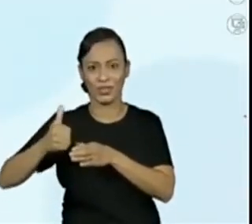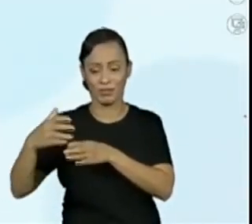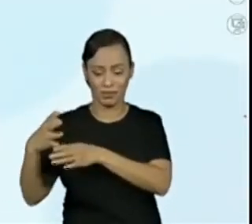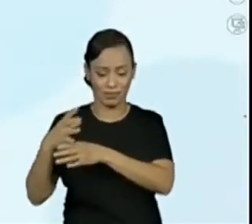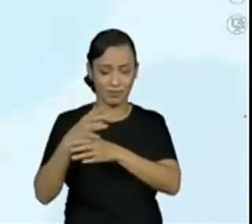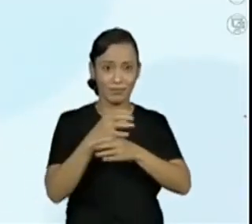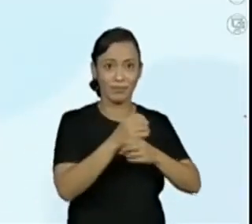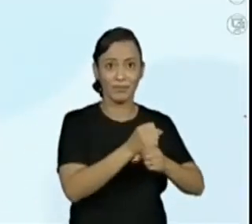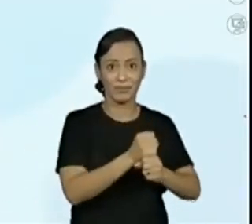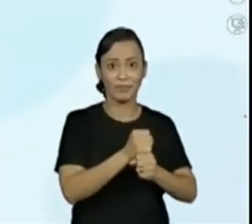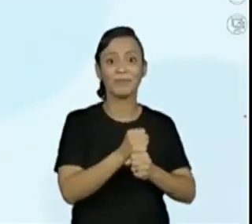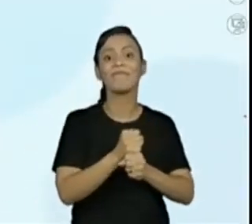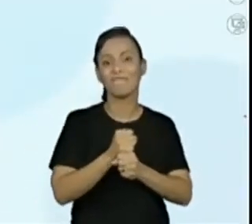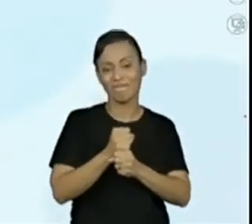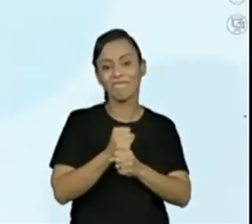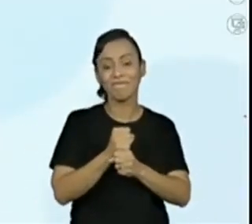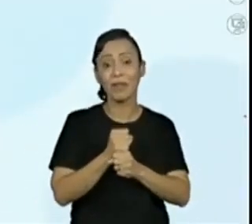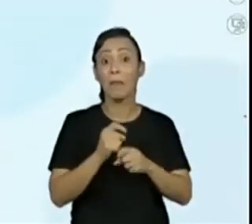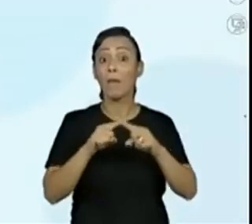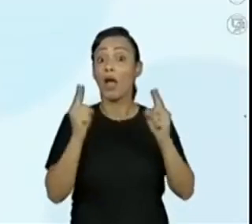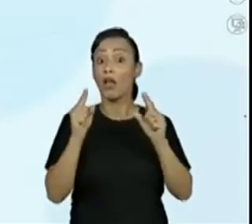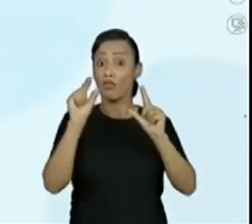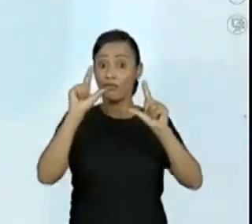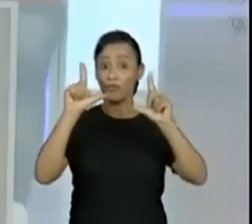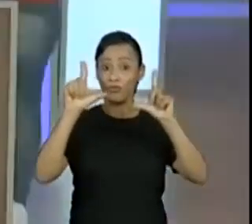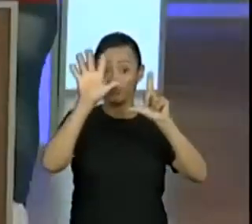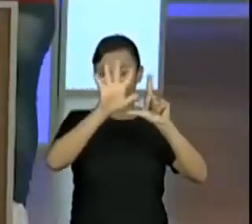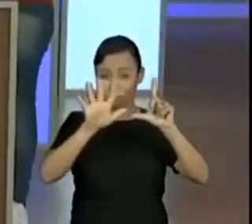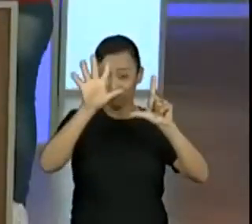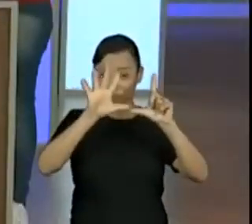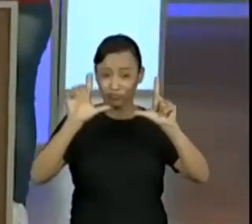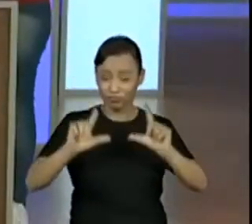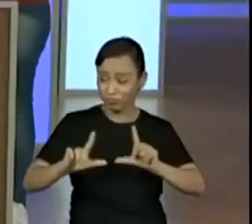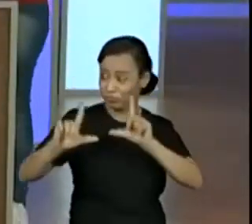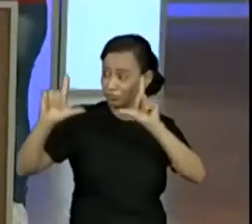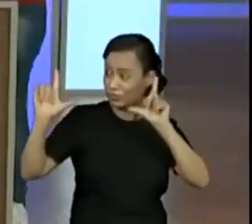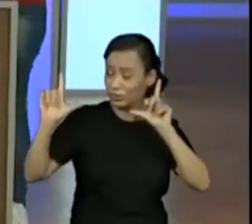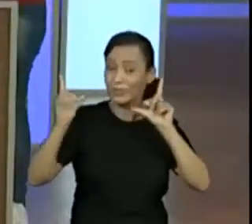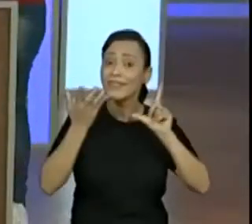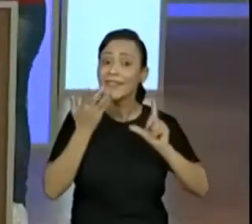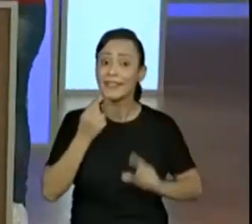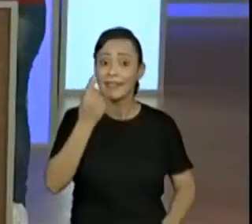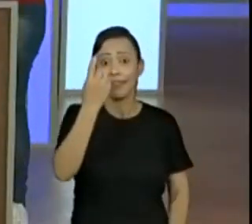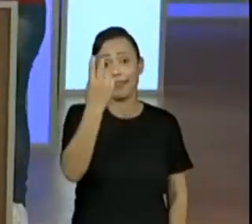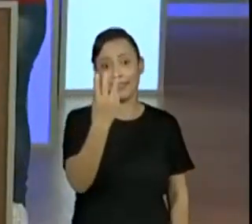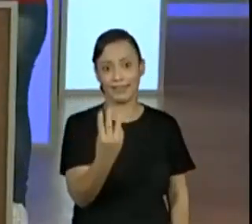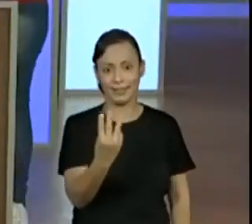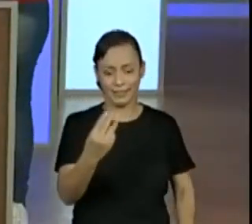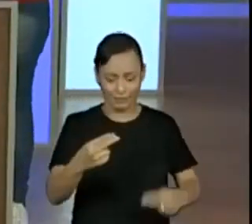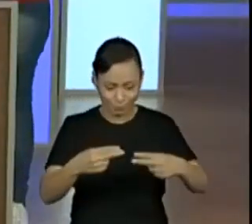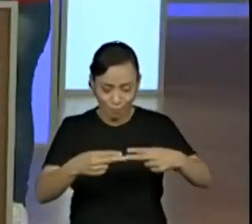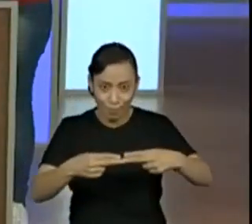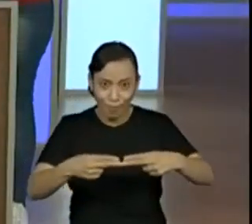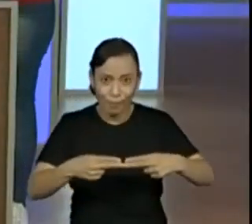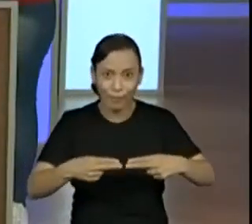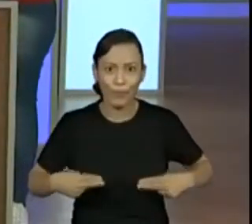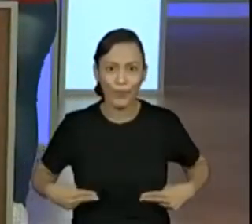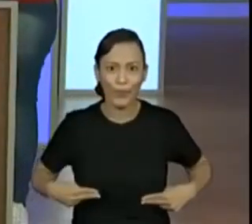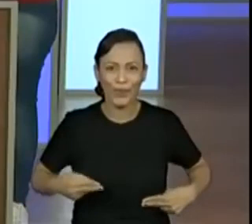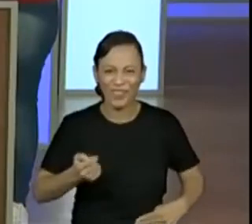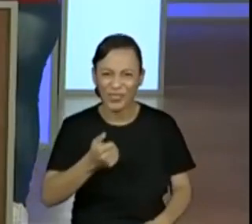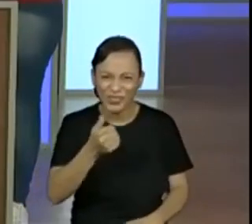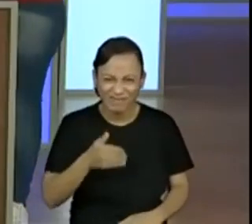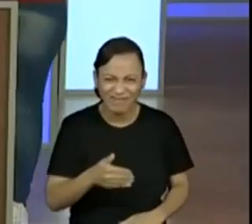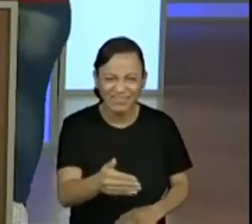E a imagem era só do momento de chegada. Então, na imagem representava só as crianças que estavam lá disputando a